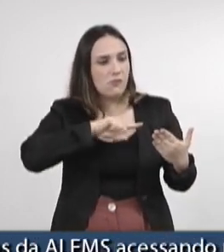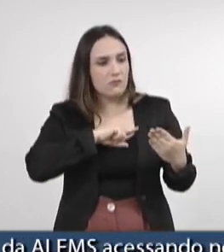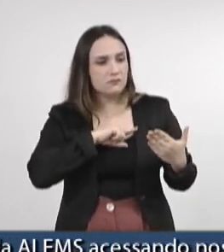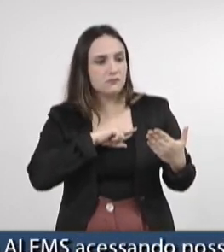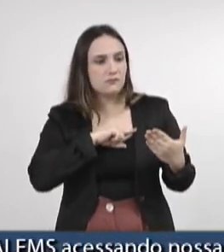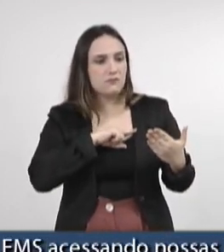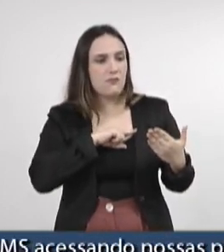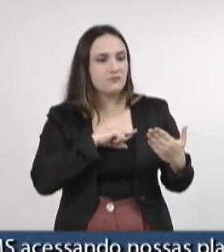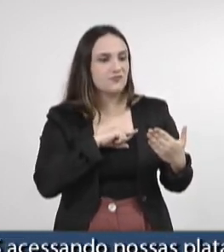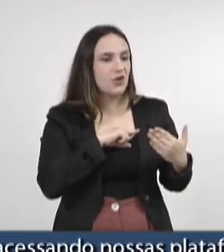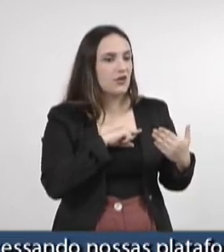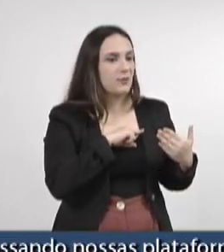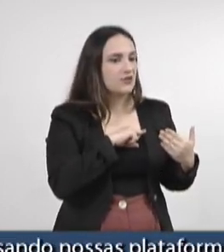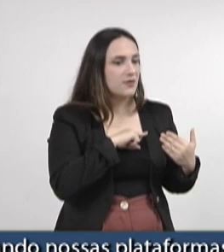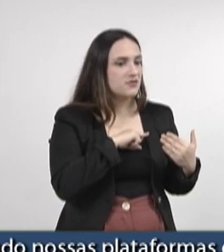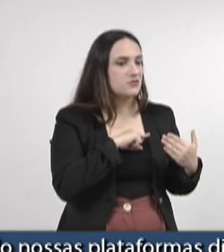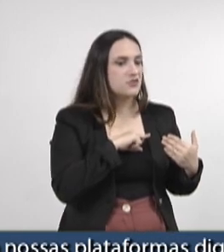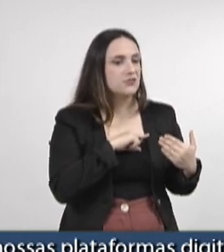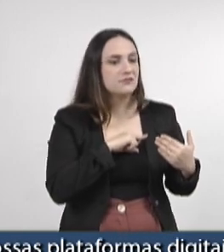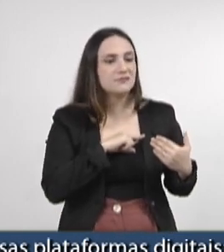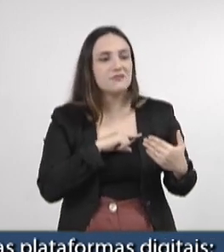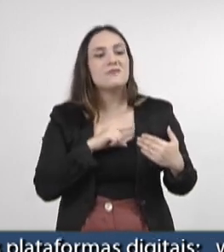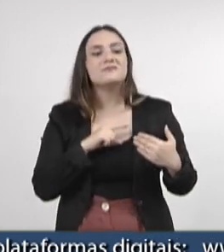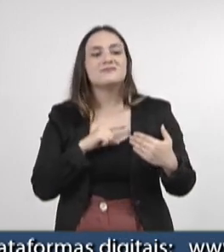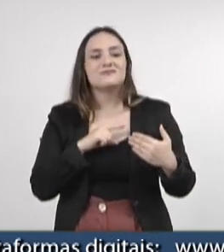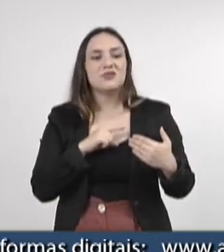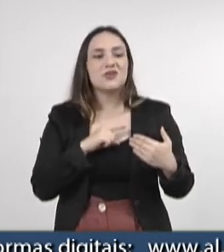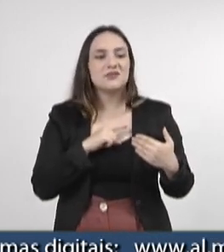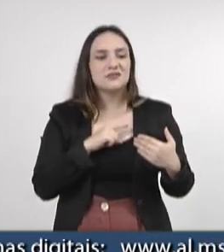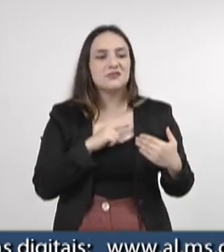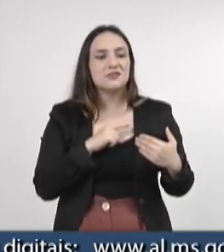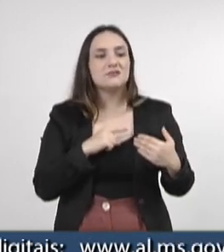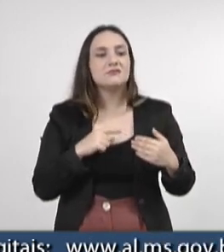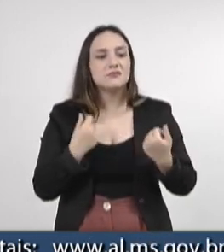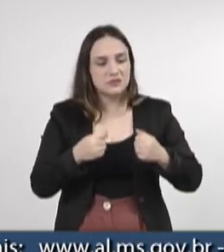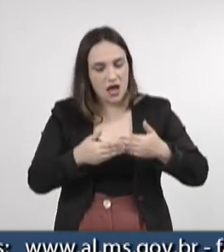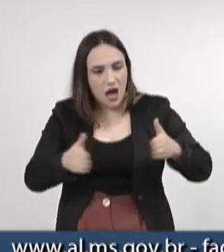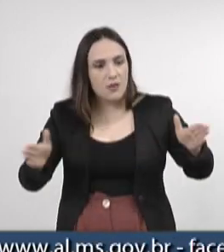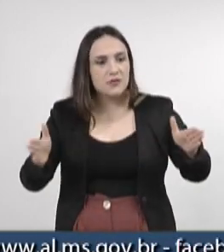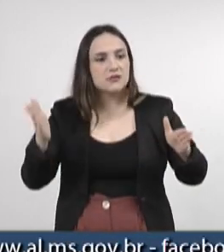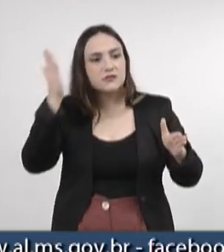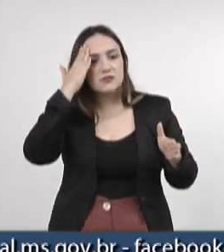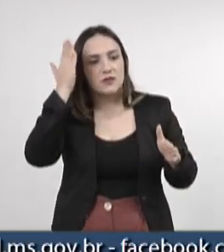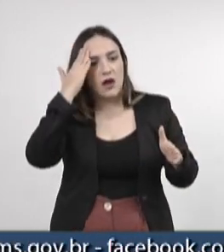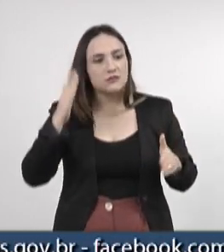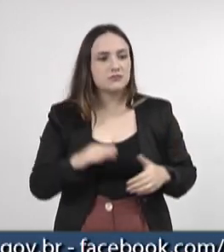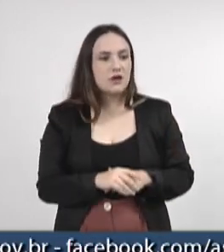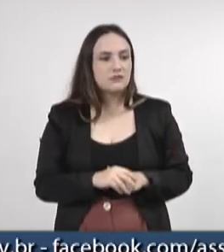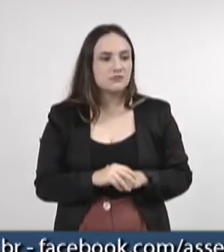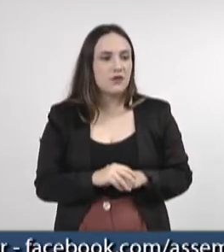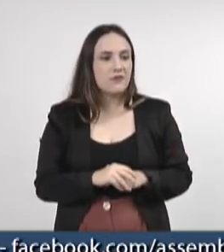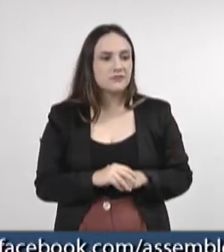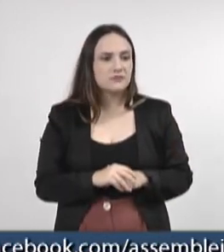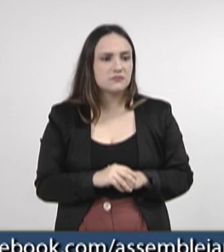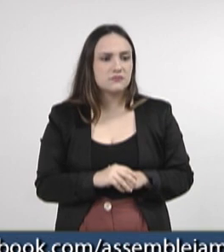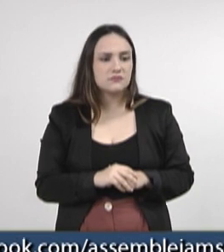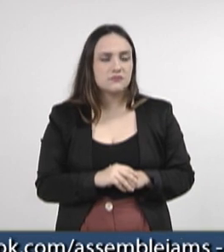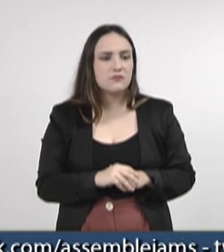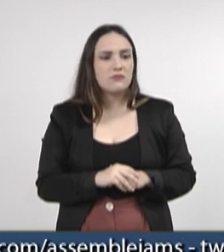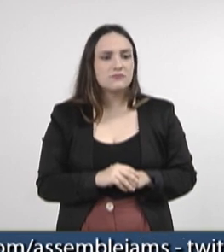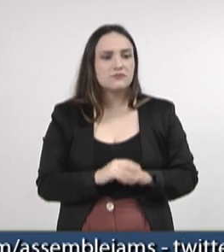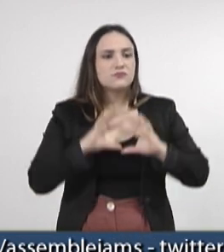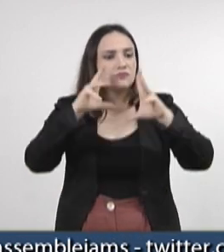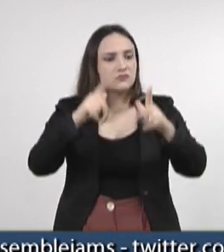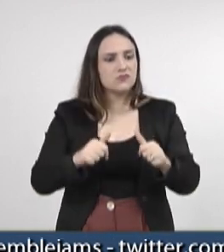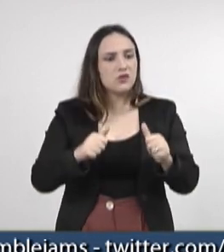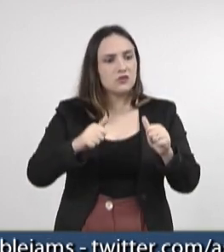esse entendimento e abrir essa caixa preta, saber de todos os